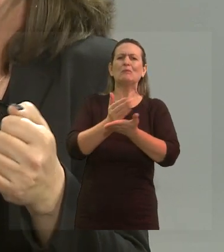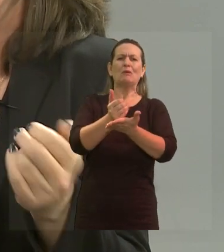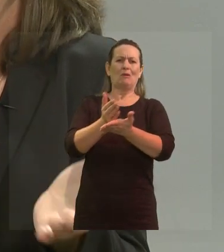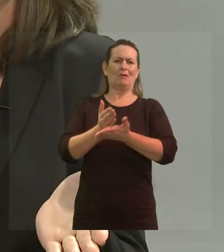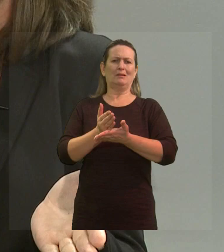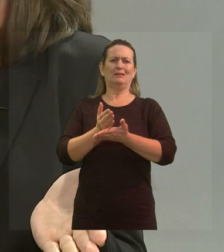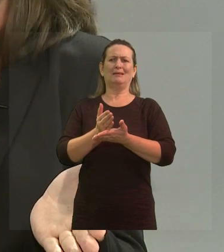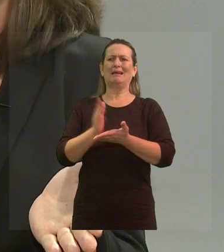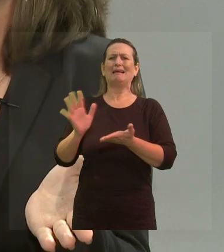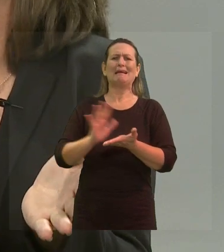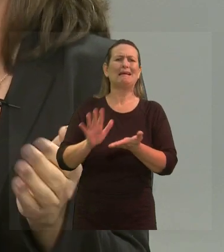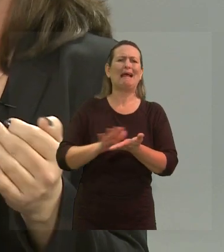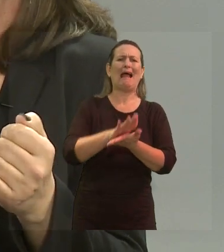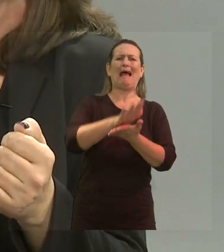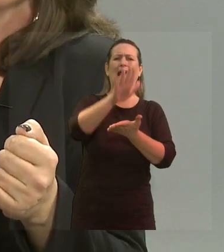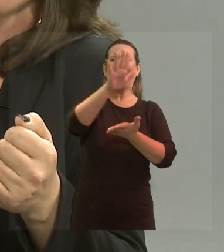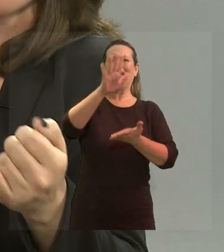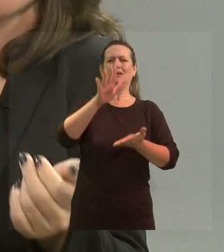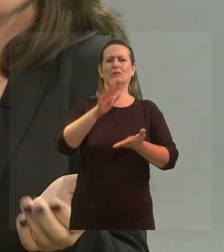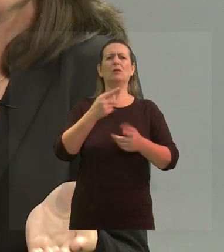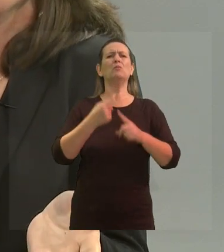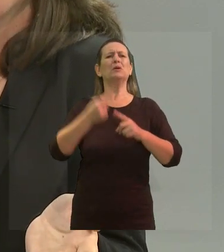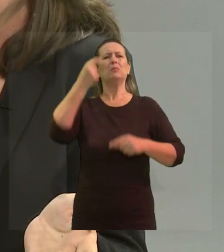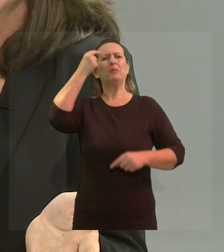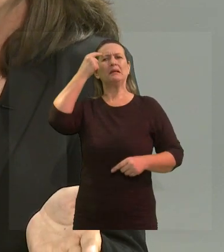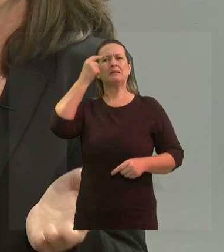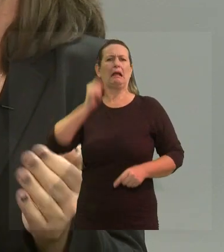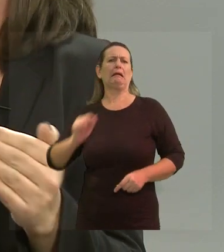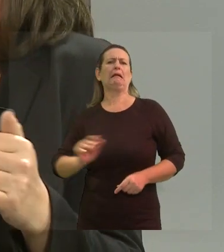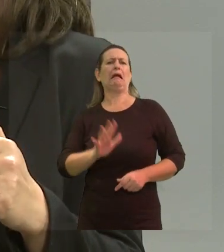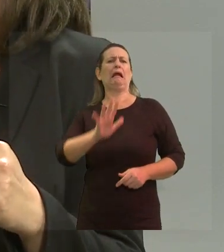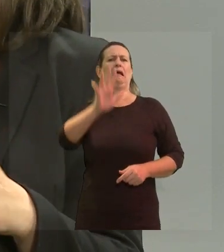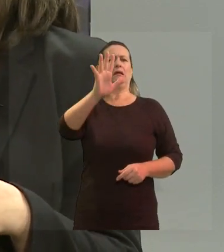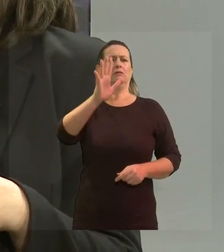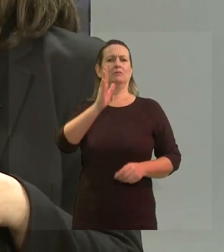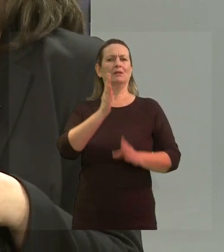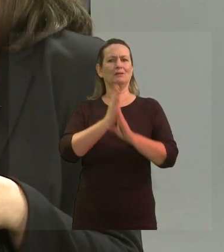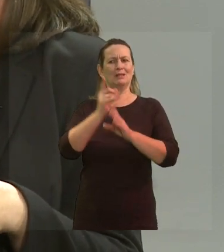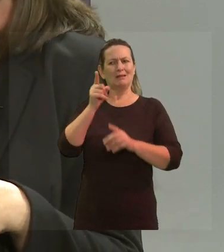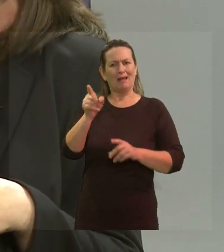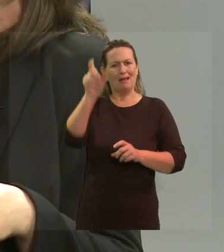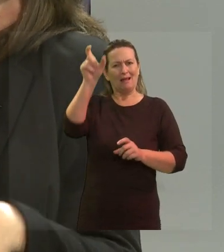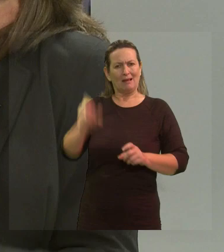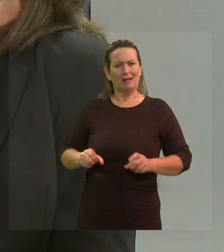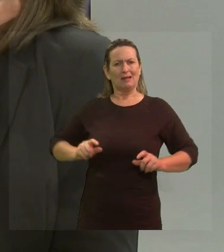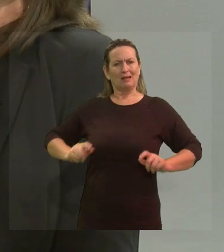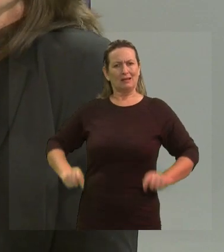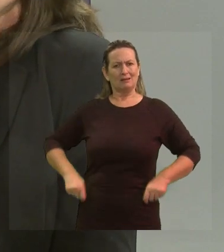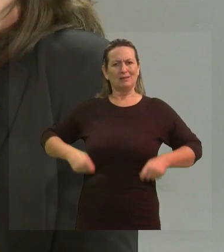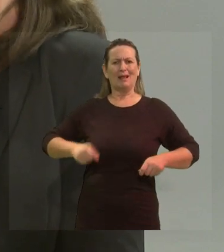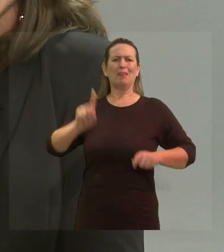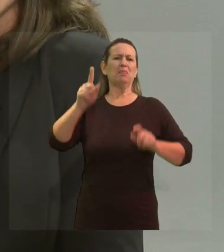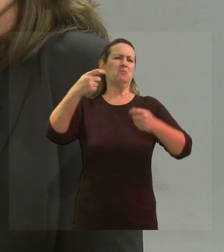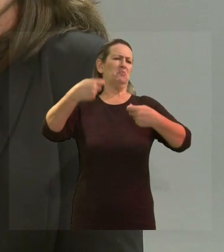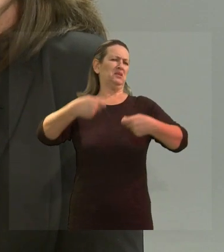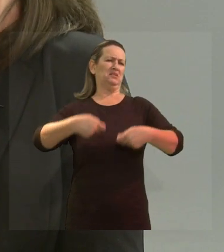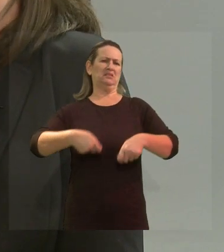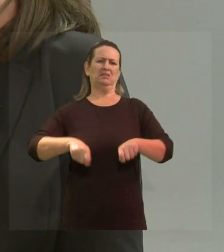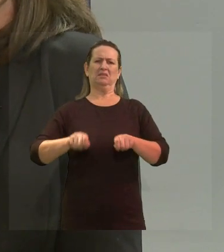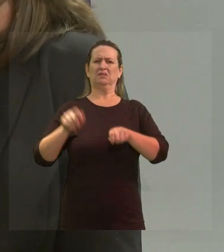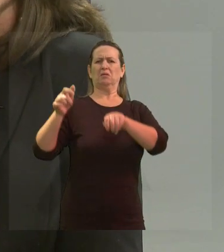mas vai me custar caro. Mas por que existe esse pensamento de custar caro? Porque você atribui que essa pessoa seria menos merecedora.